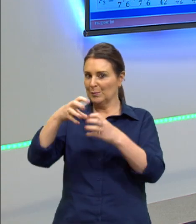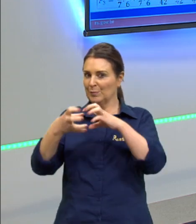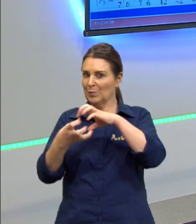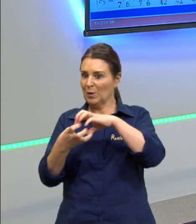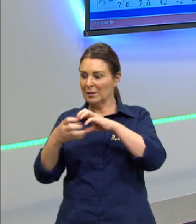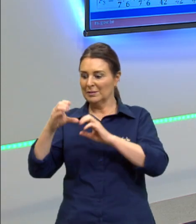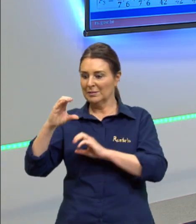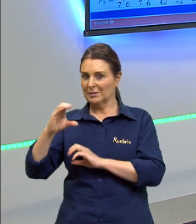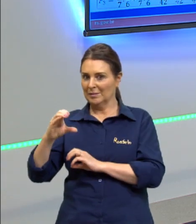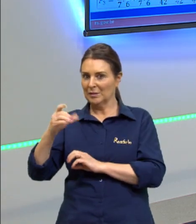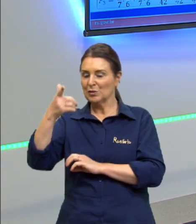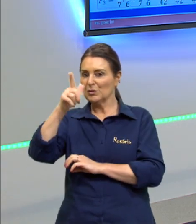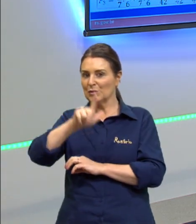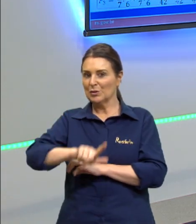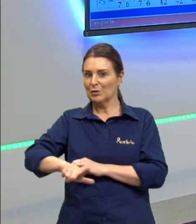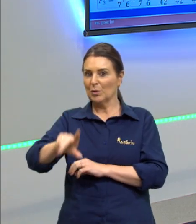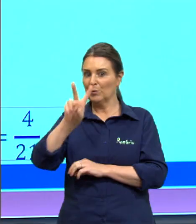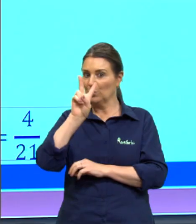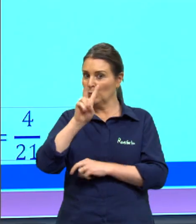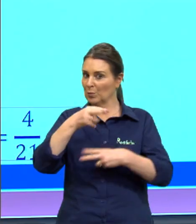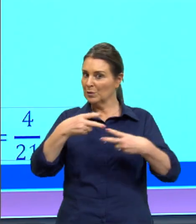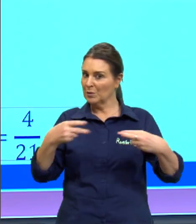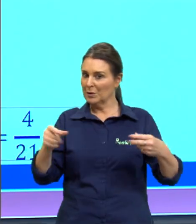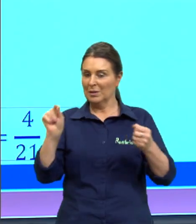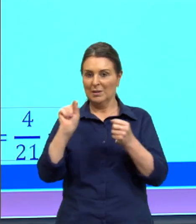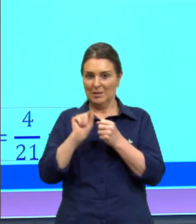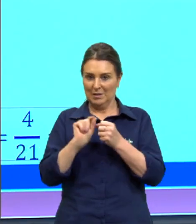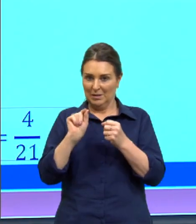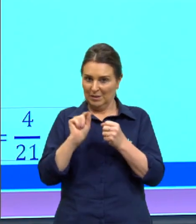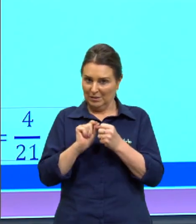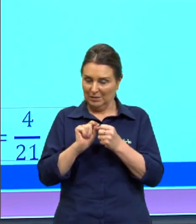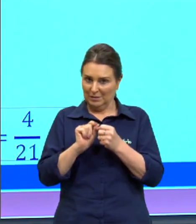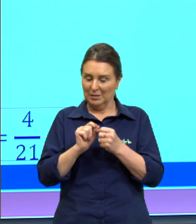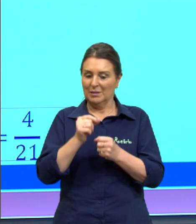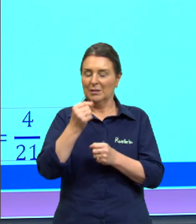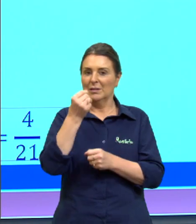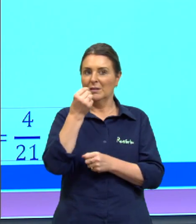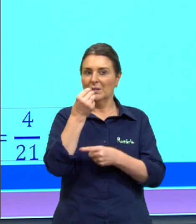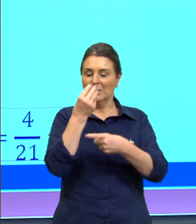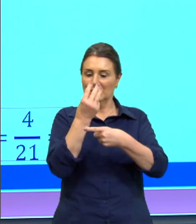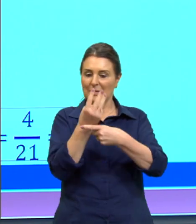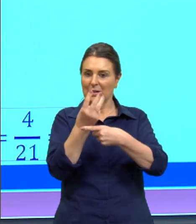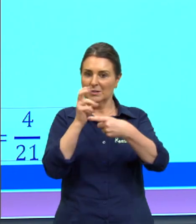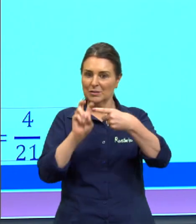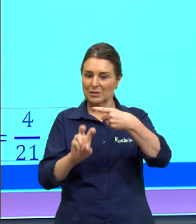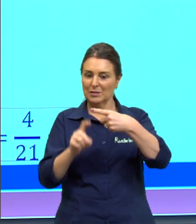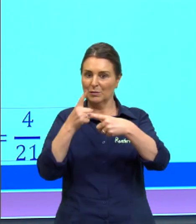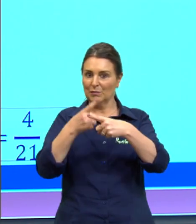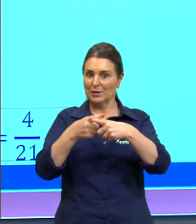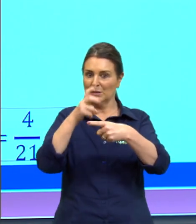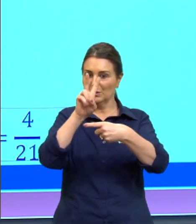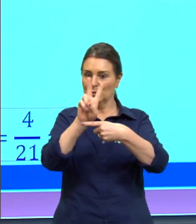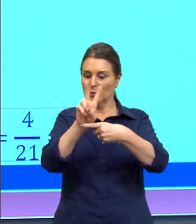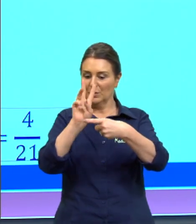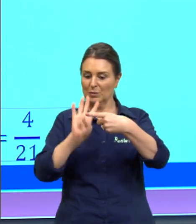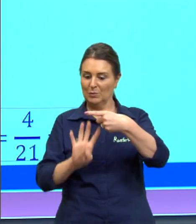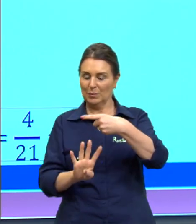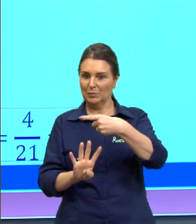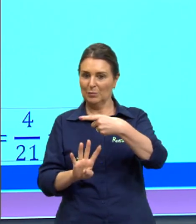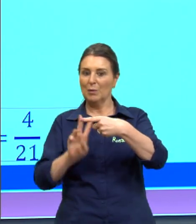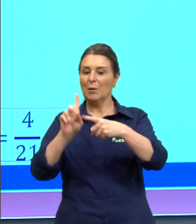então novamente são dois eventos para ocorrer então três de cinco vezes dois de quatro